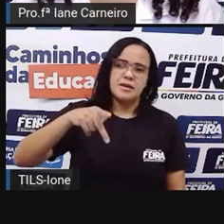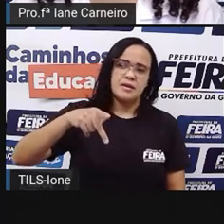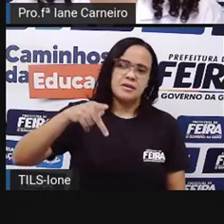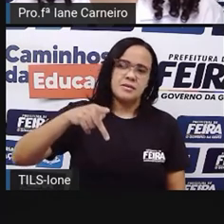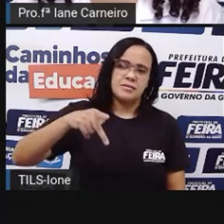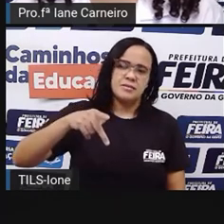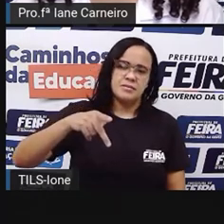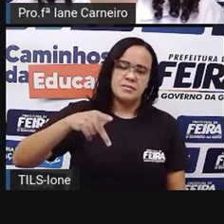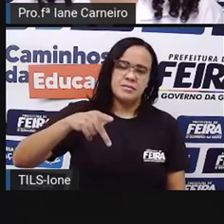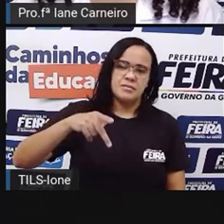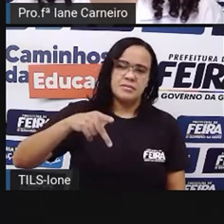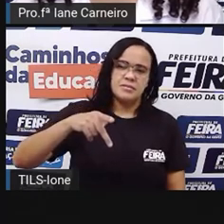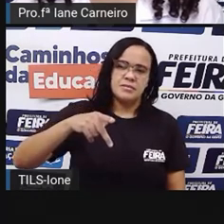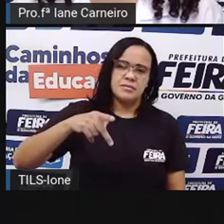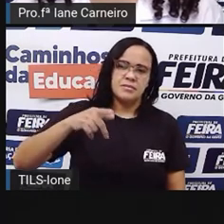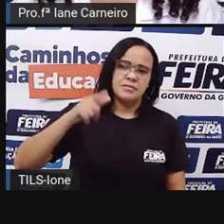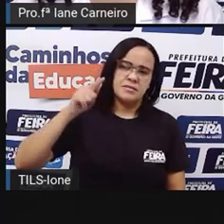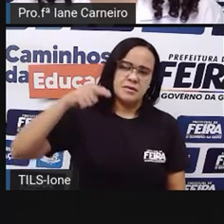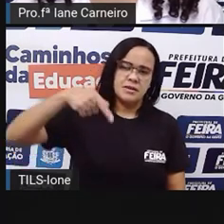Pê.